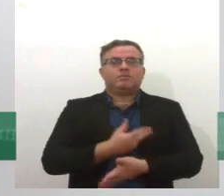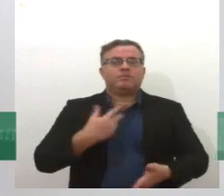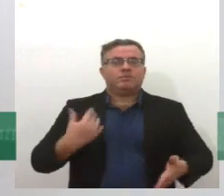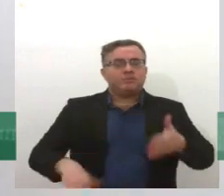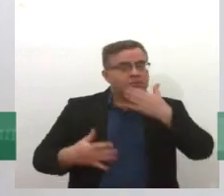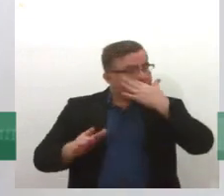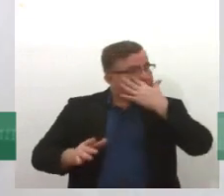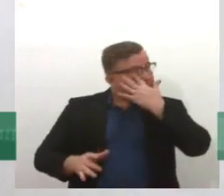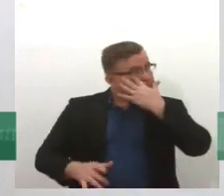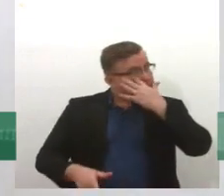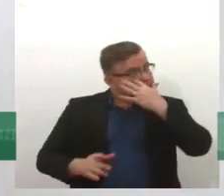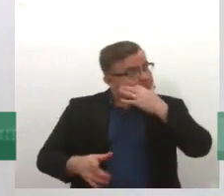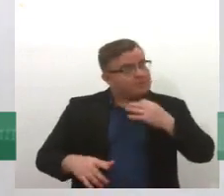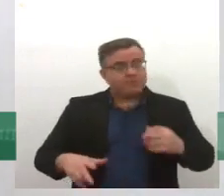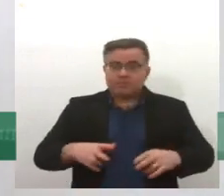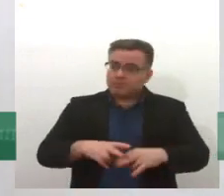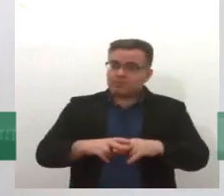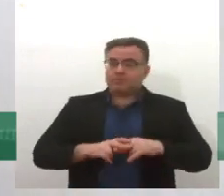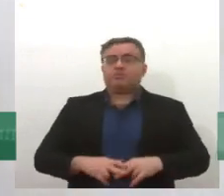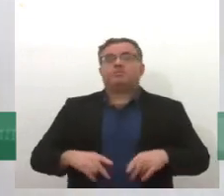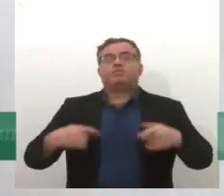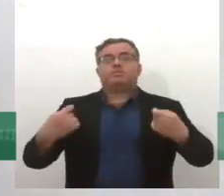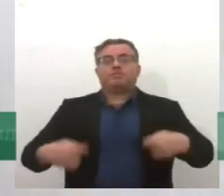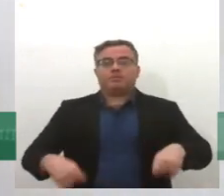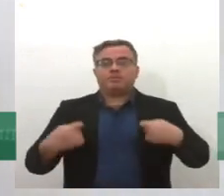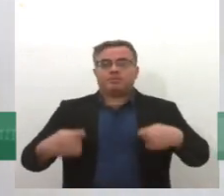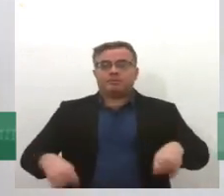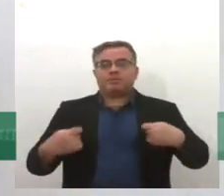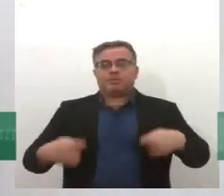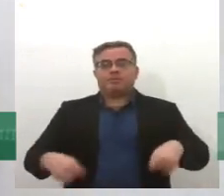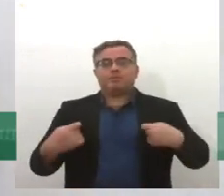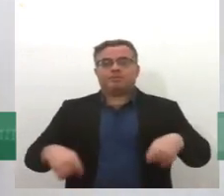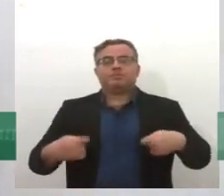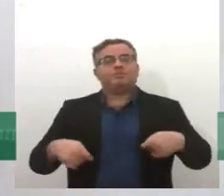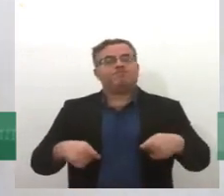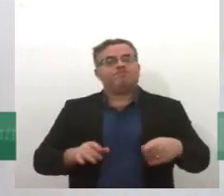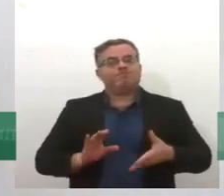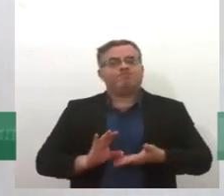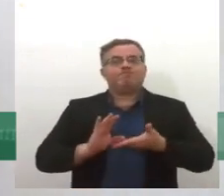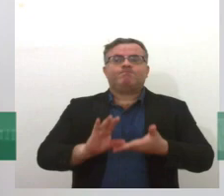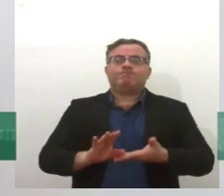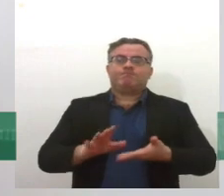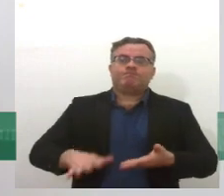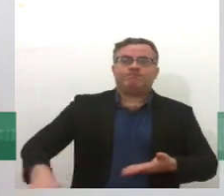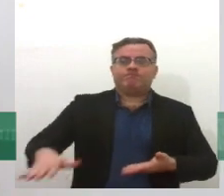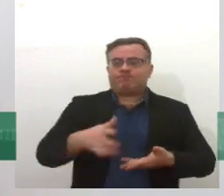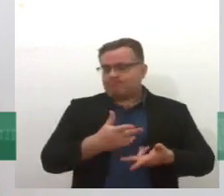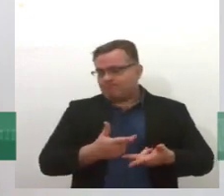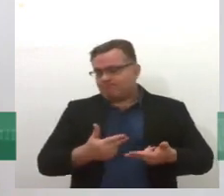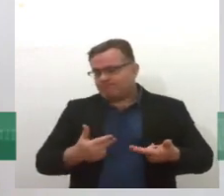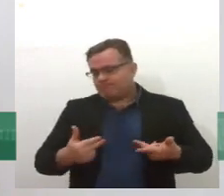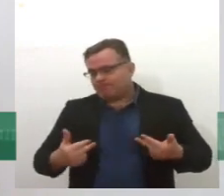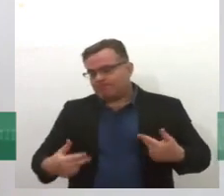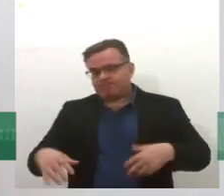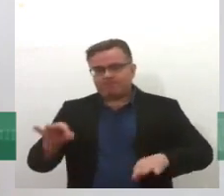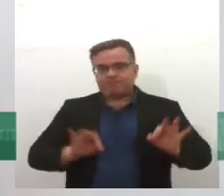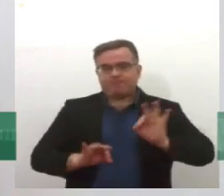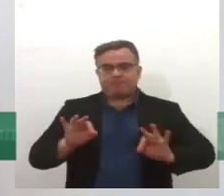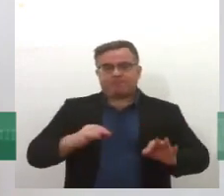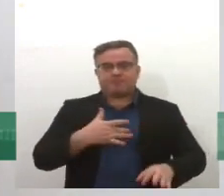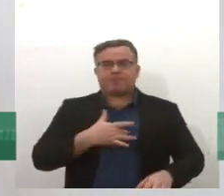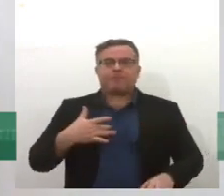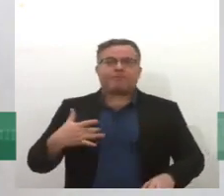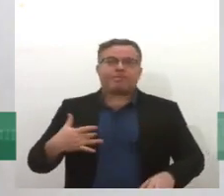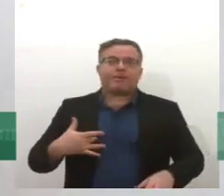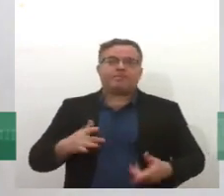prazo, então há uma necessidade de investimento nessa área. A Organização Mundial na Saúde, ela